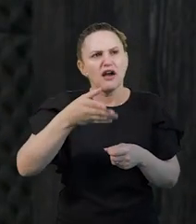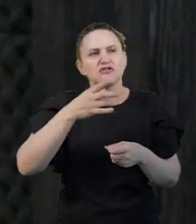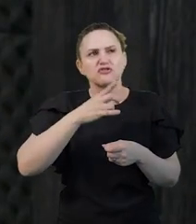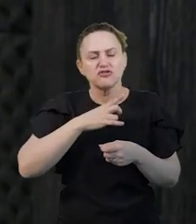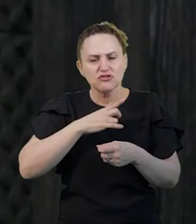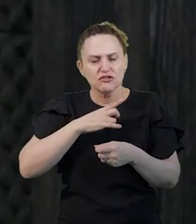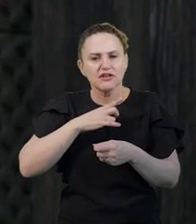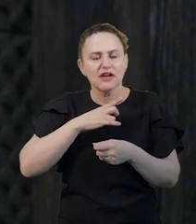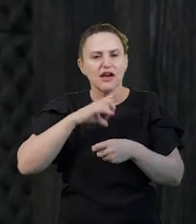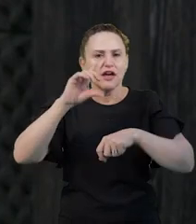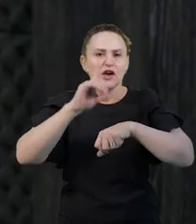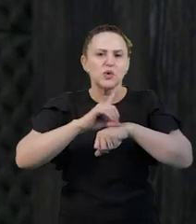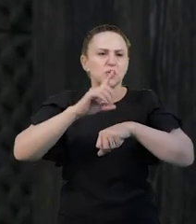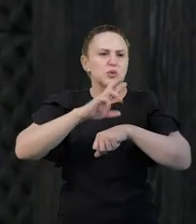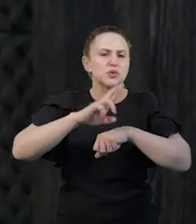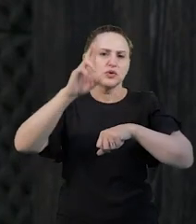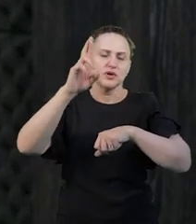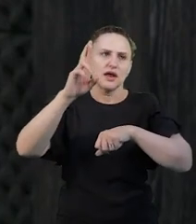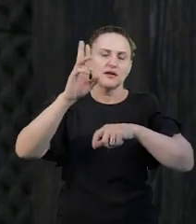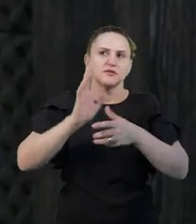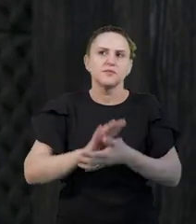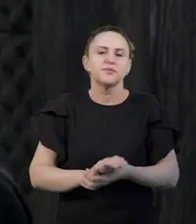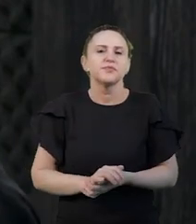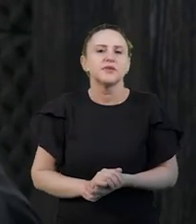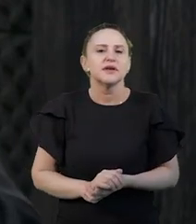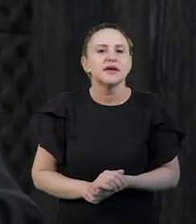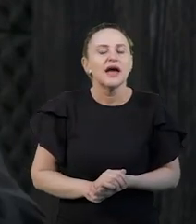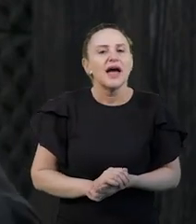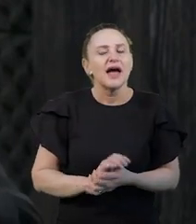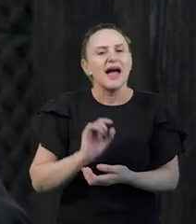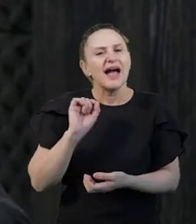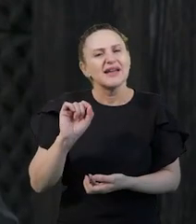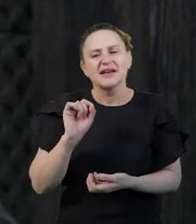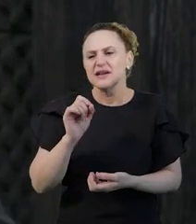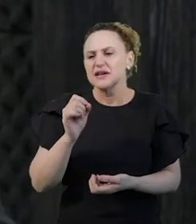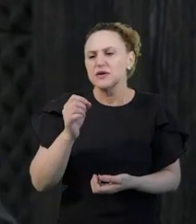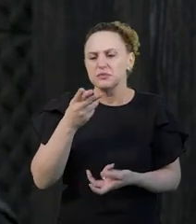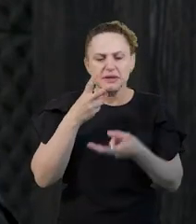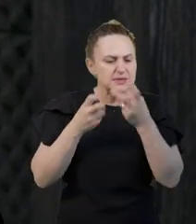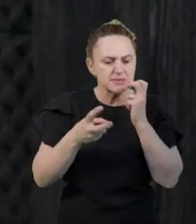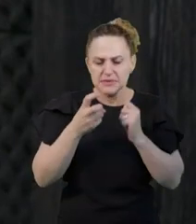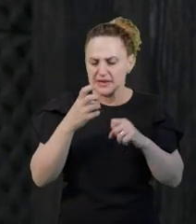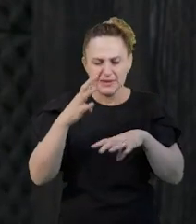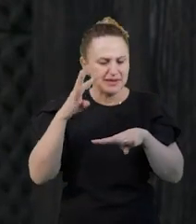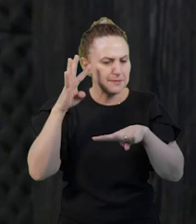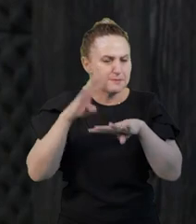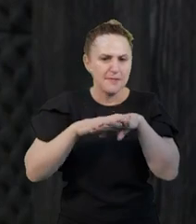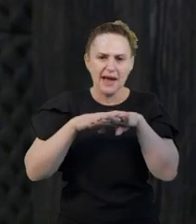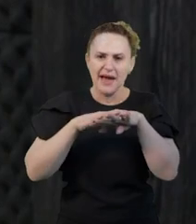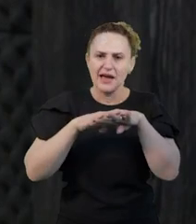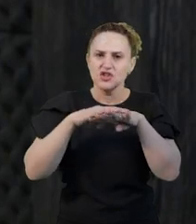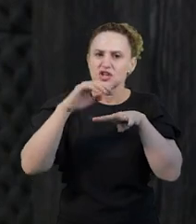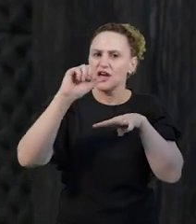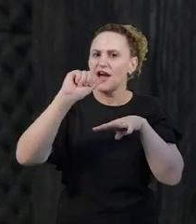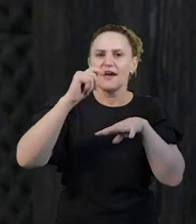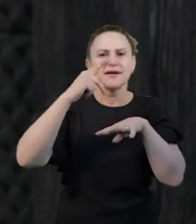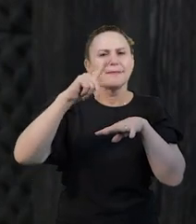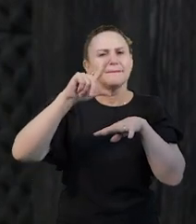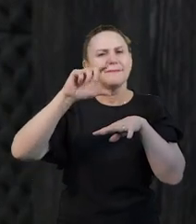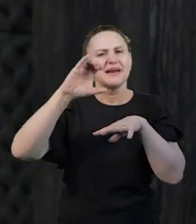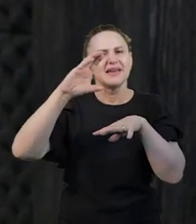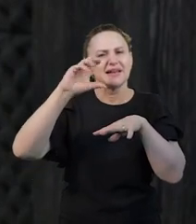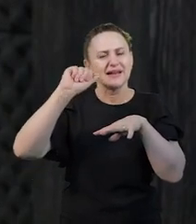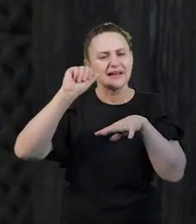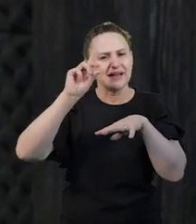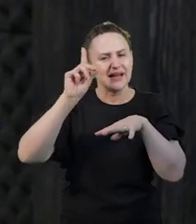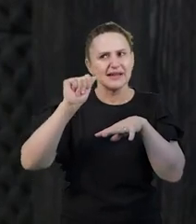mas uma questão ainda, ela não podia ser aquela matemática, no sentido da matemática aplicada, porque considerava que